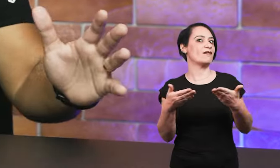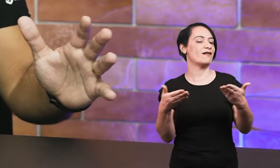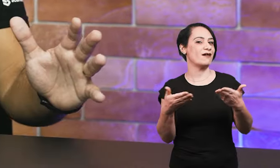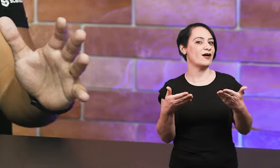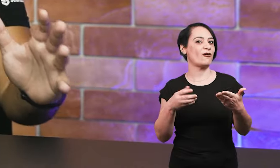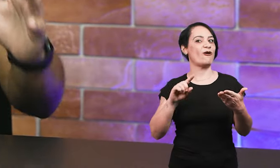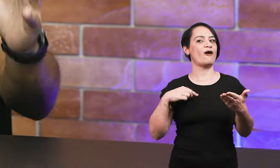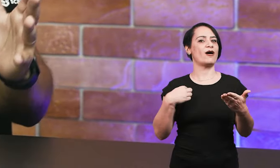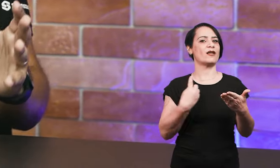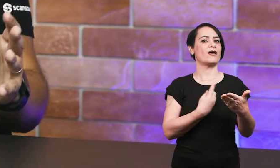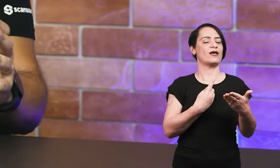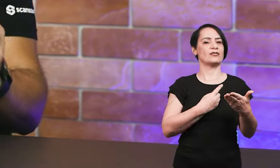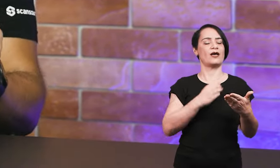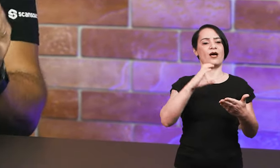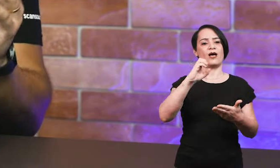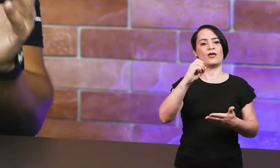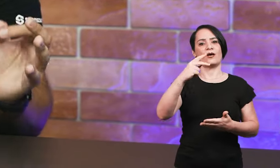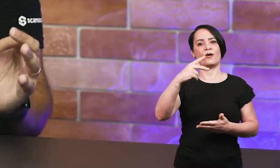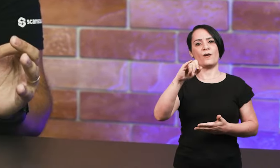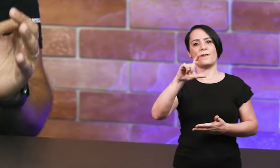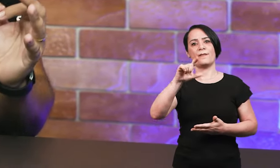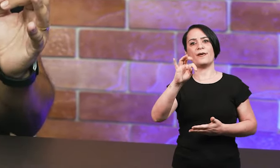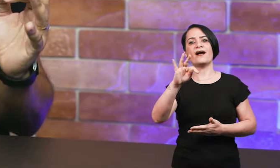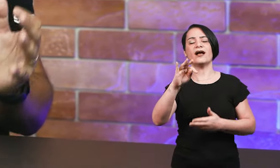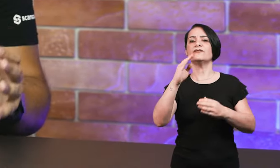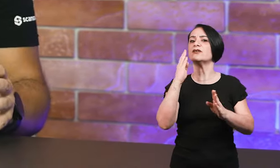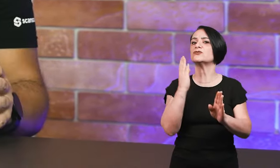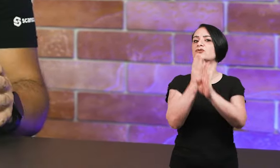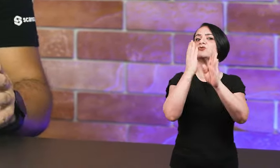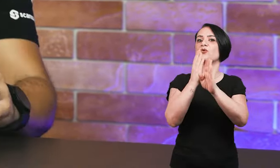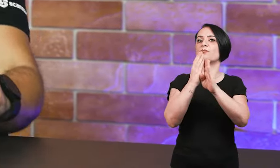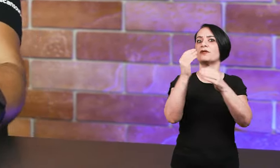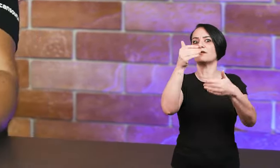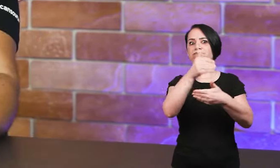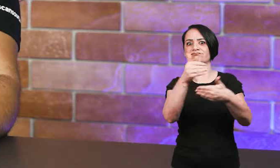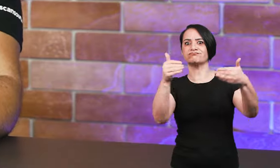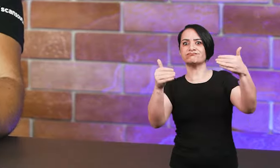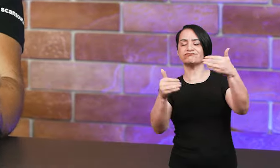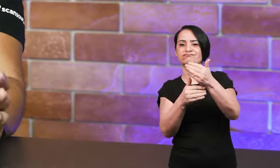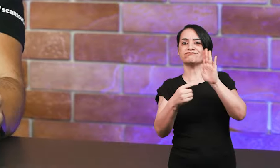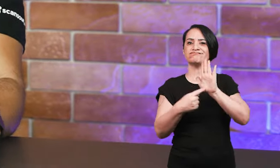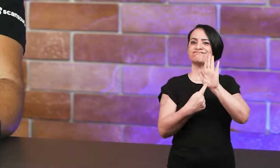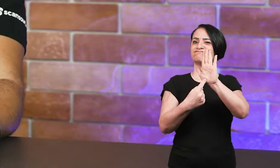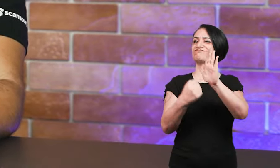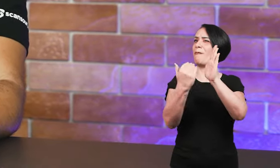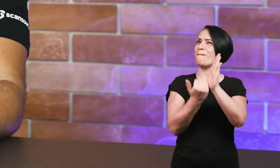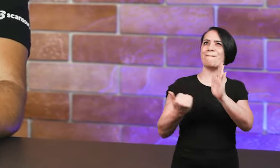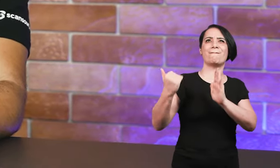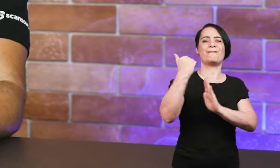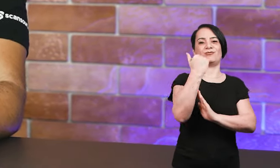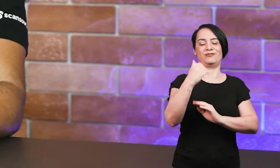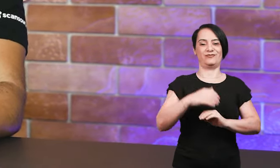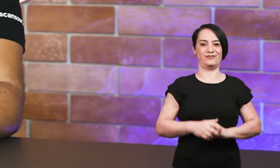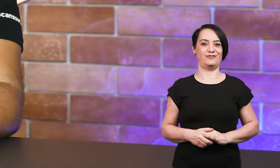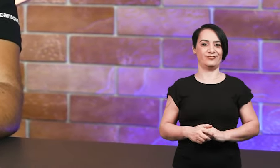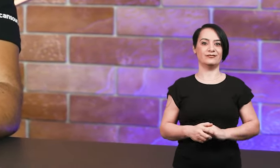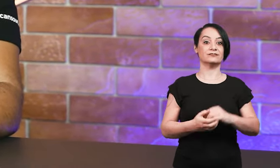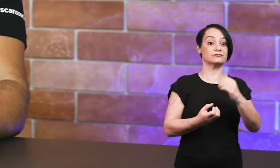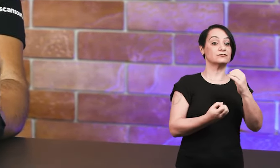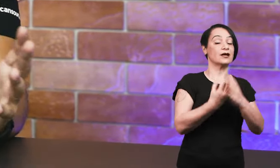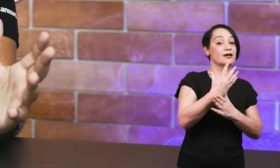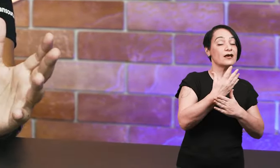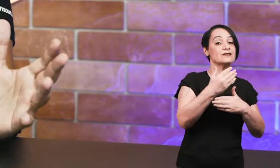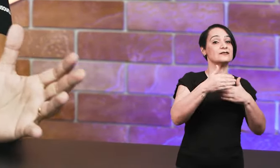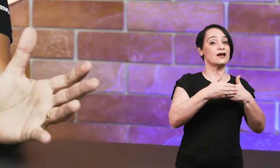Chegou a vez de descobrir como o Copilot pode elevar as suas apresentações no PowerPoint a um novo patamar.